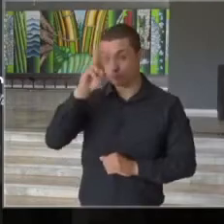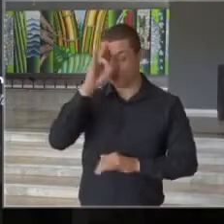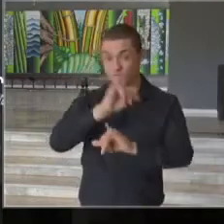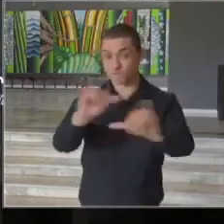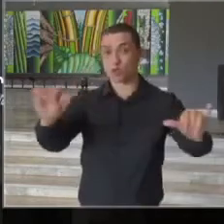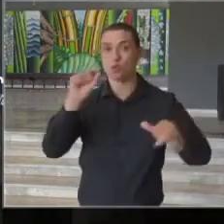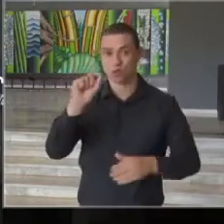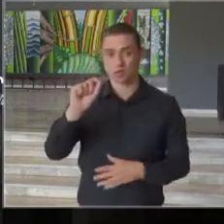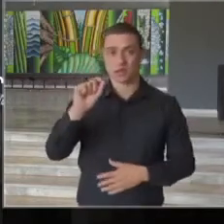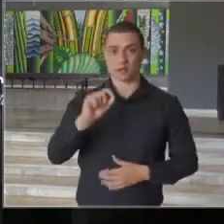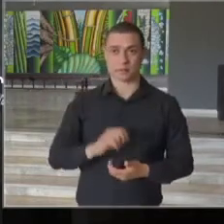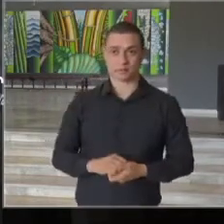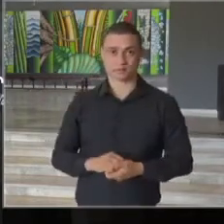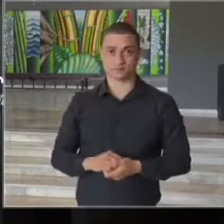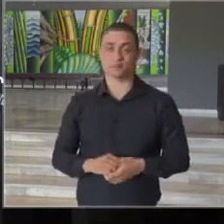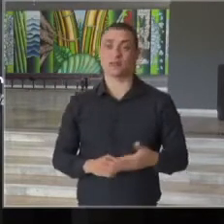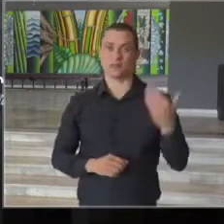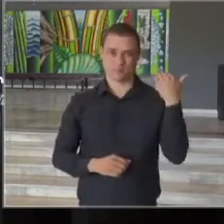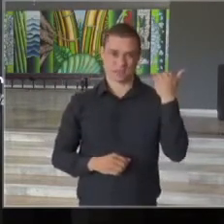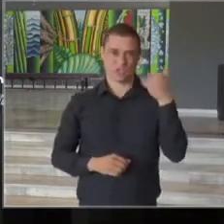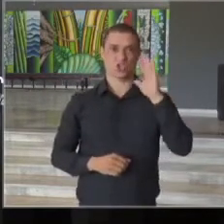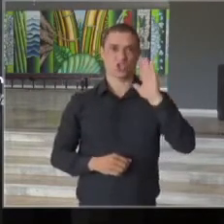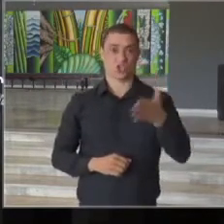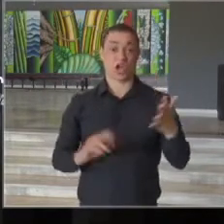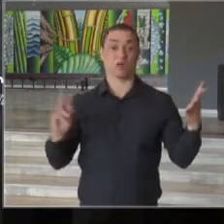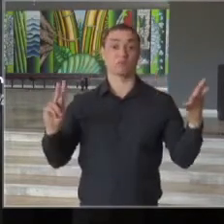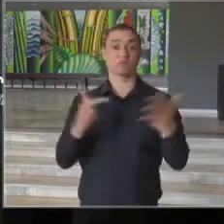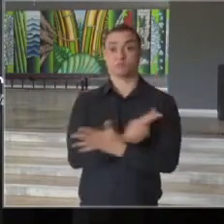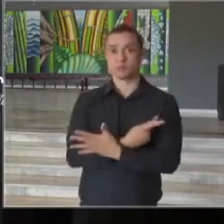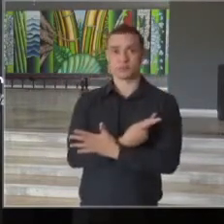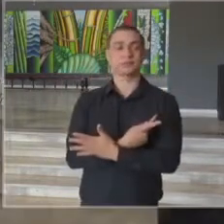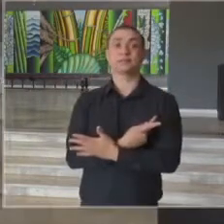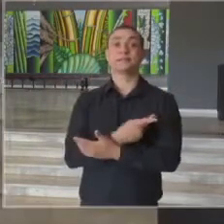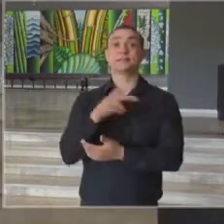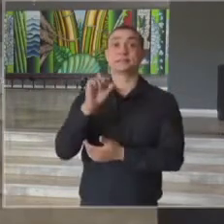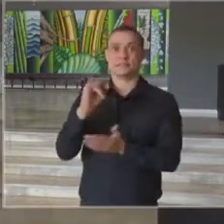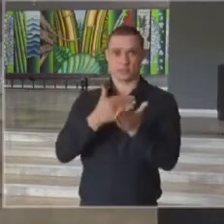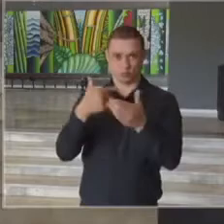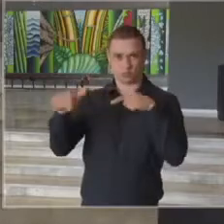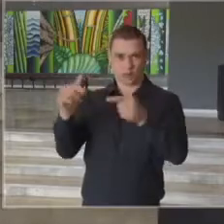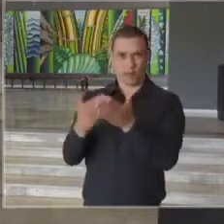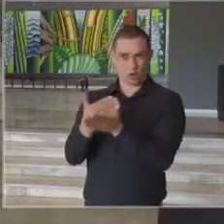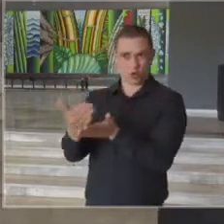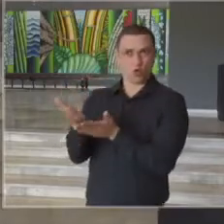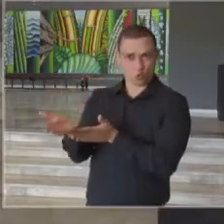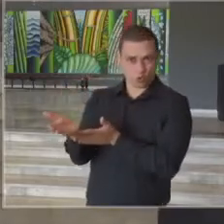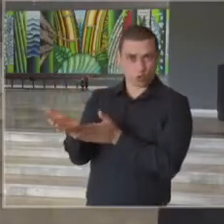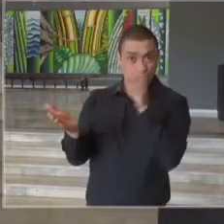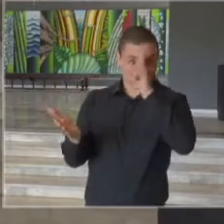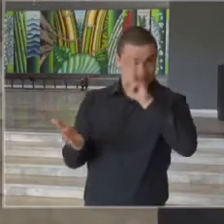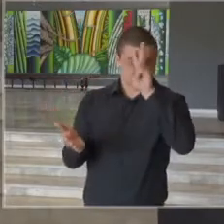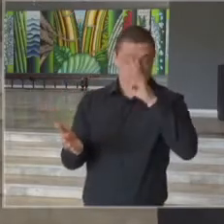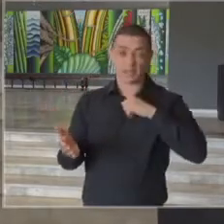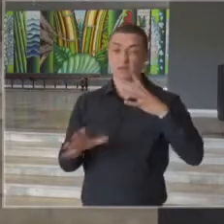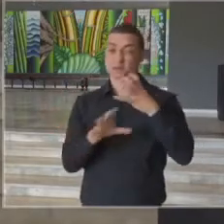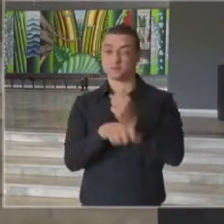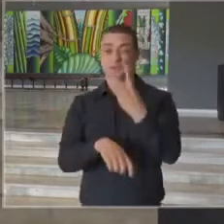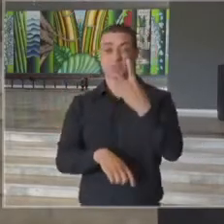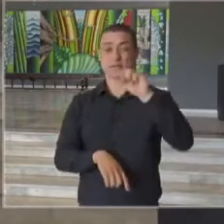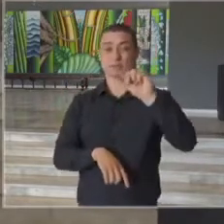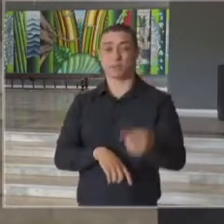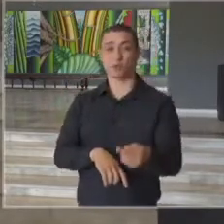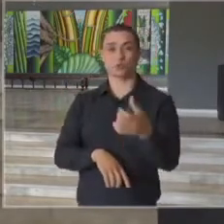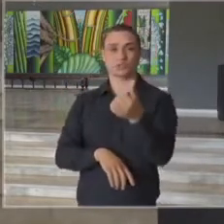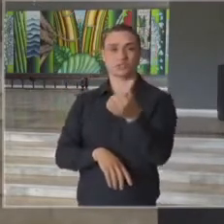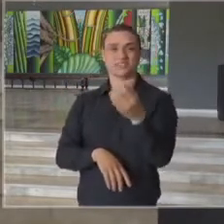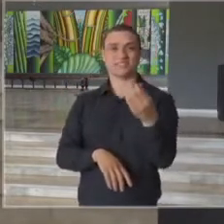que com o que nós tínhamos de cenário, quando nós iniciamos esse trabalho, nós tínhamos cerca de 3.600